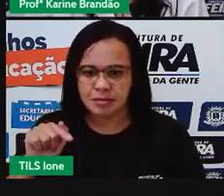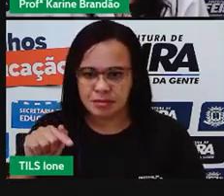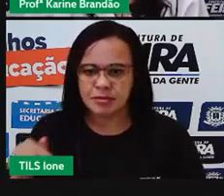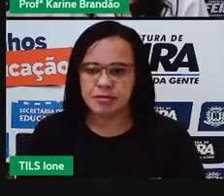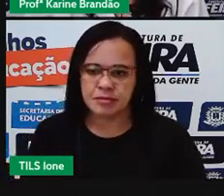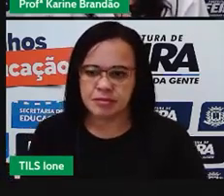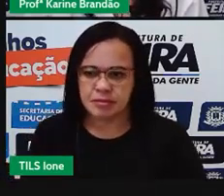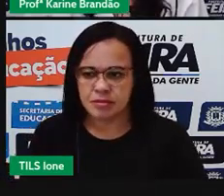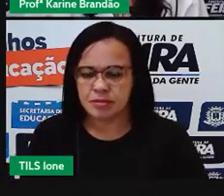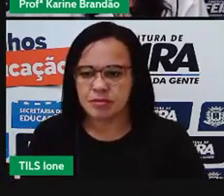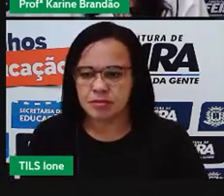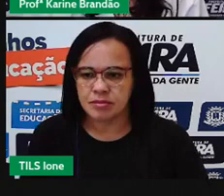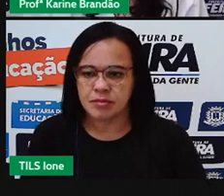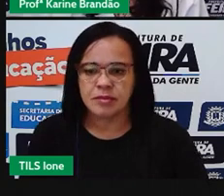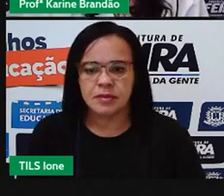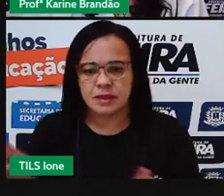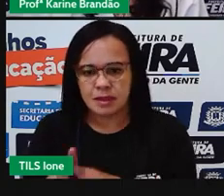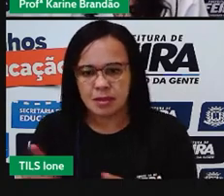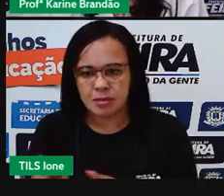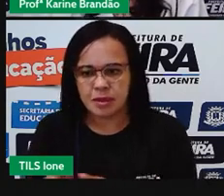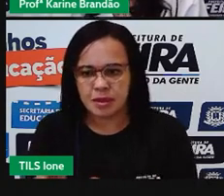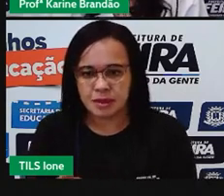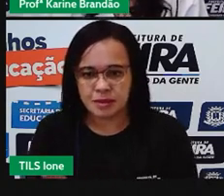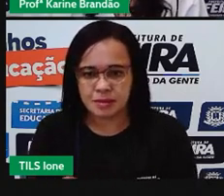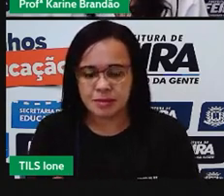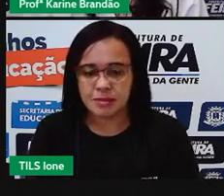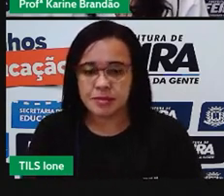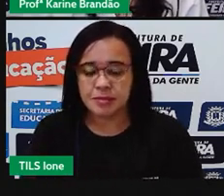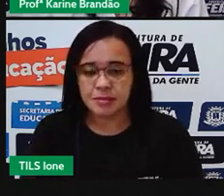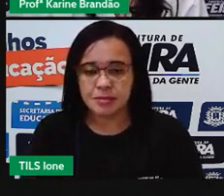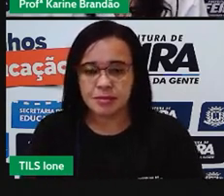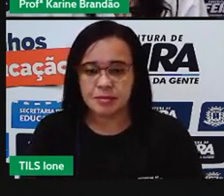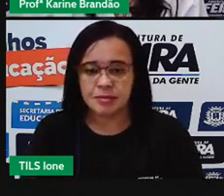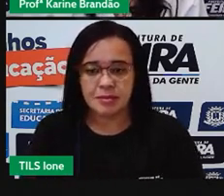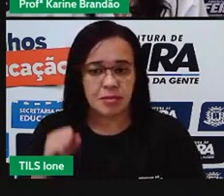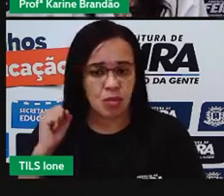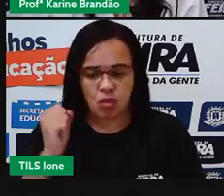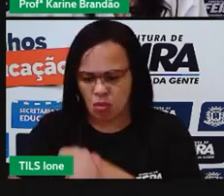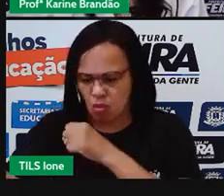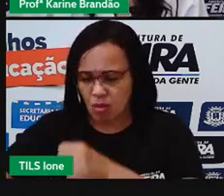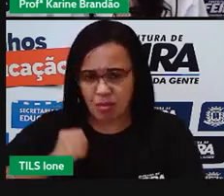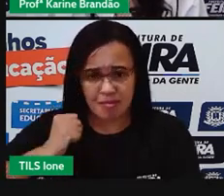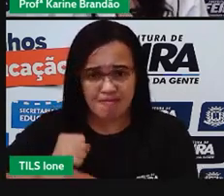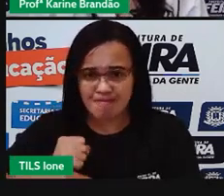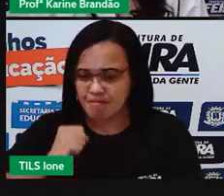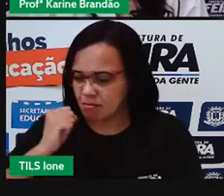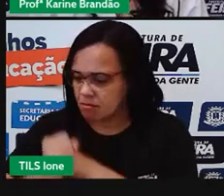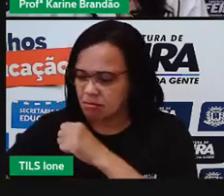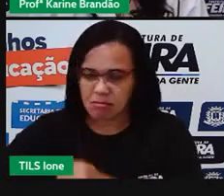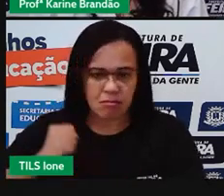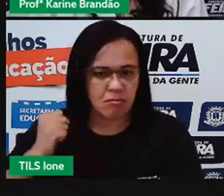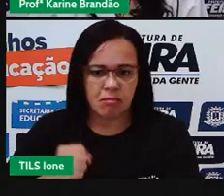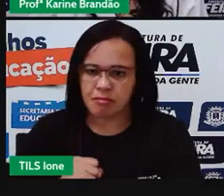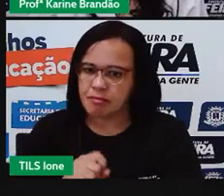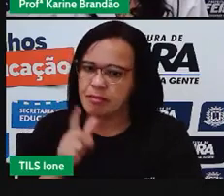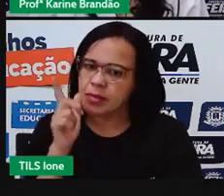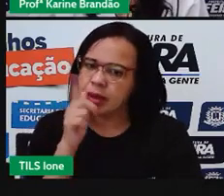gigamétricos cúbicos por ano de água consumida, de 1996